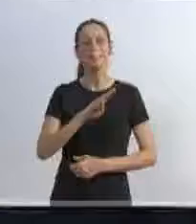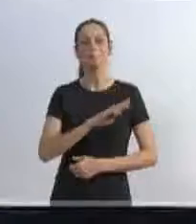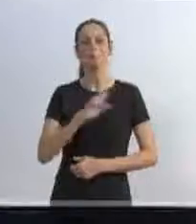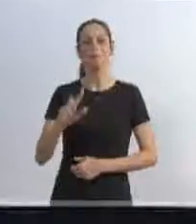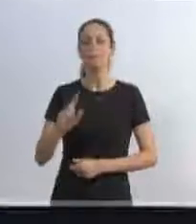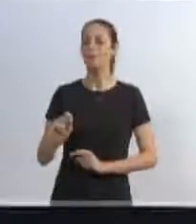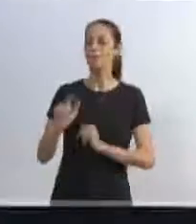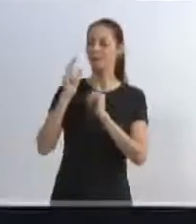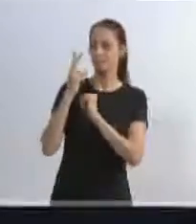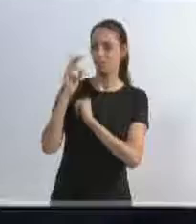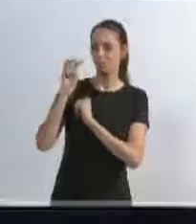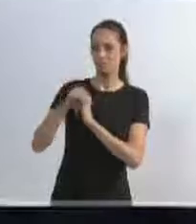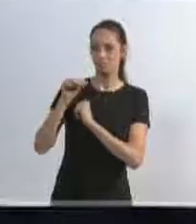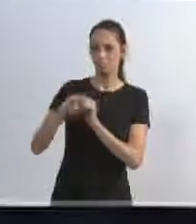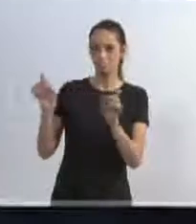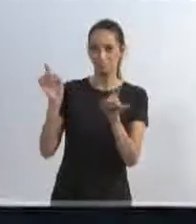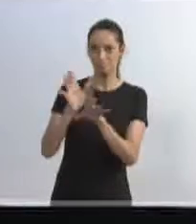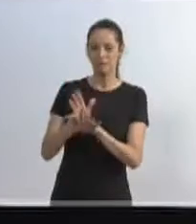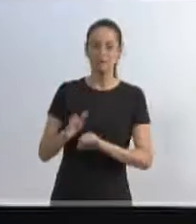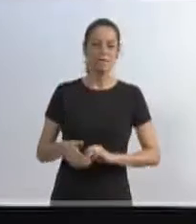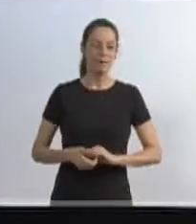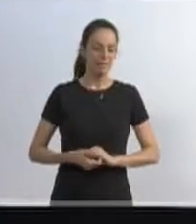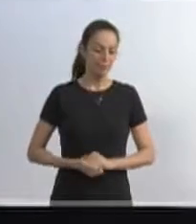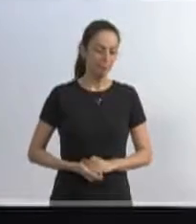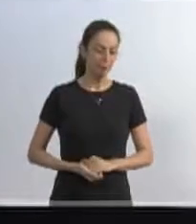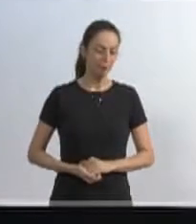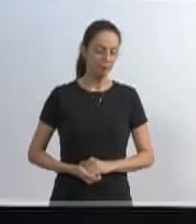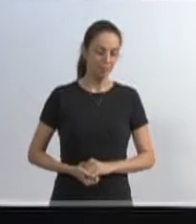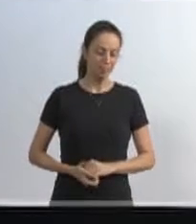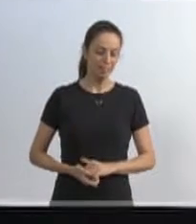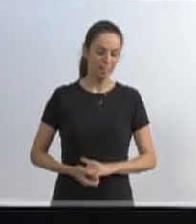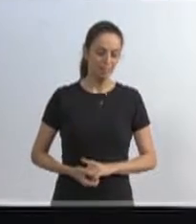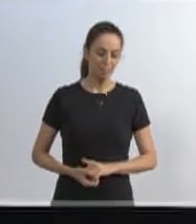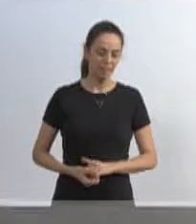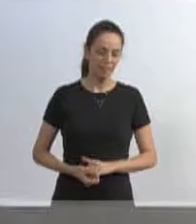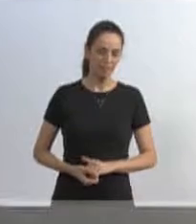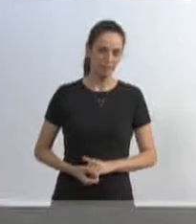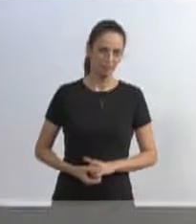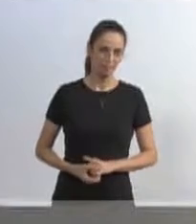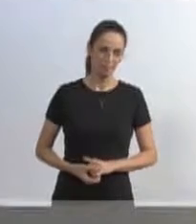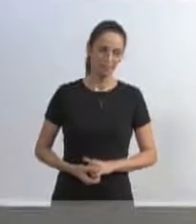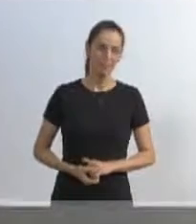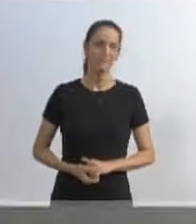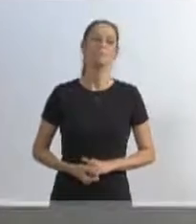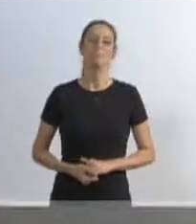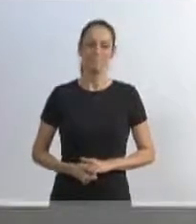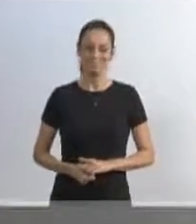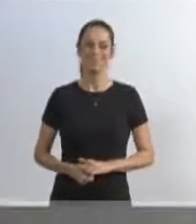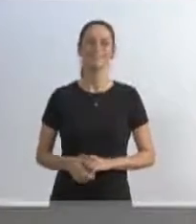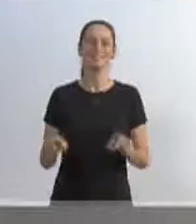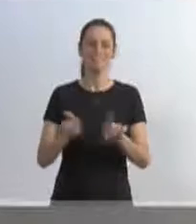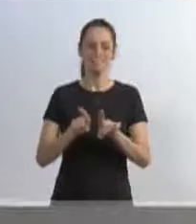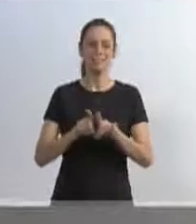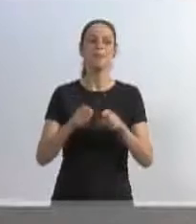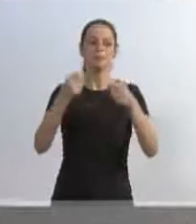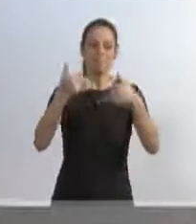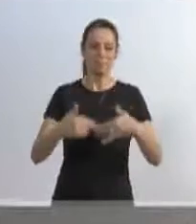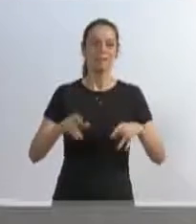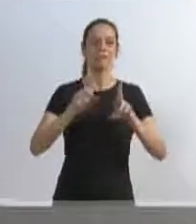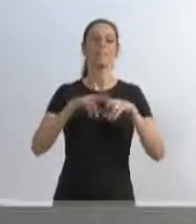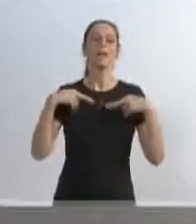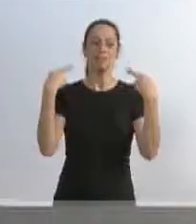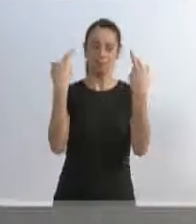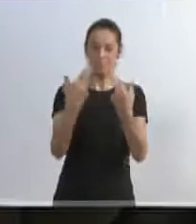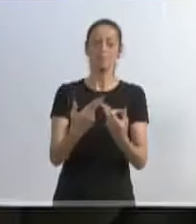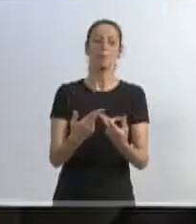pedir mais dois minutos, seu presidente. E concedo mais dois minutos. Eu também queria destacar a reunião ontem à noite da Sociedade